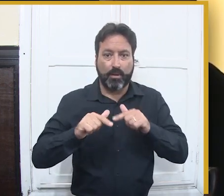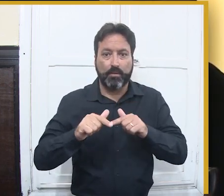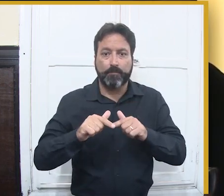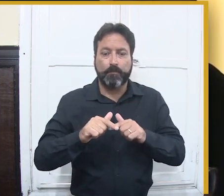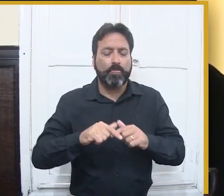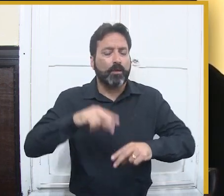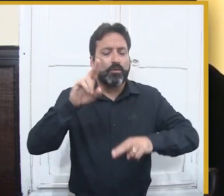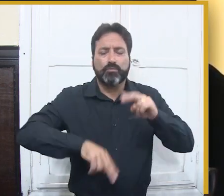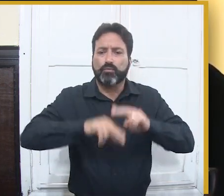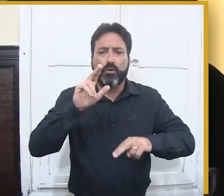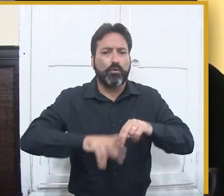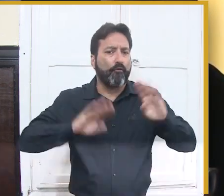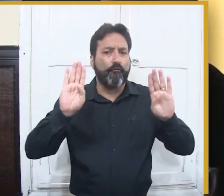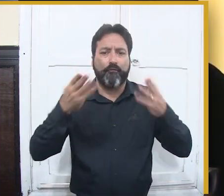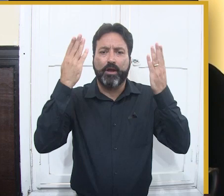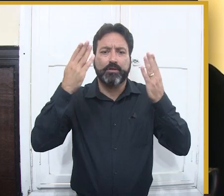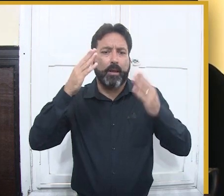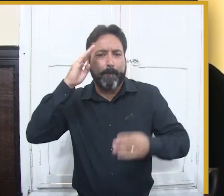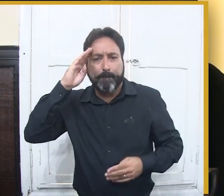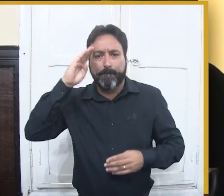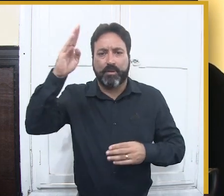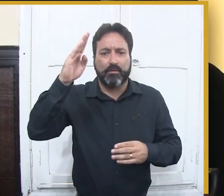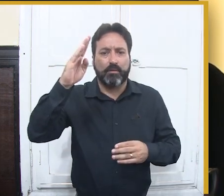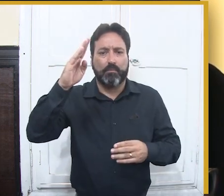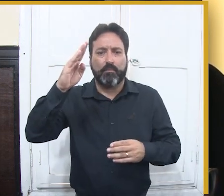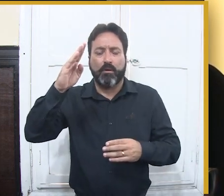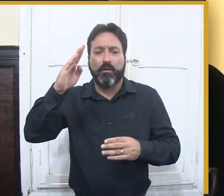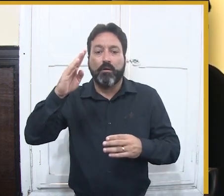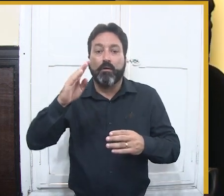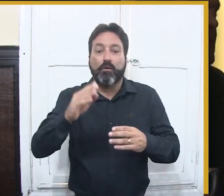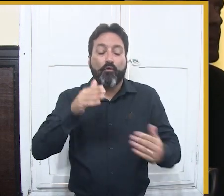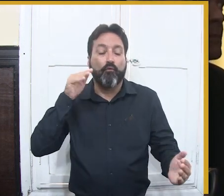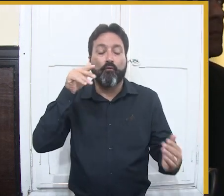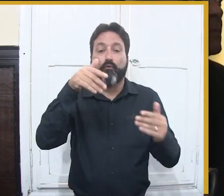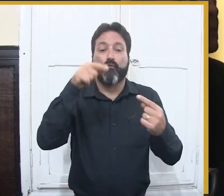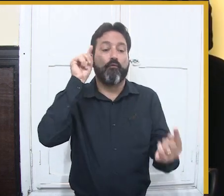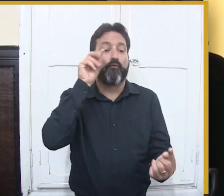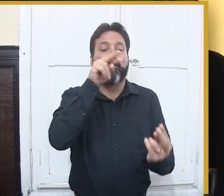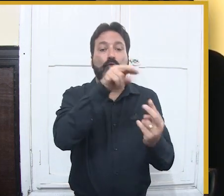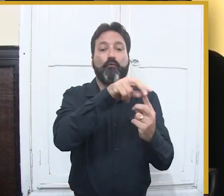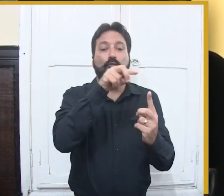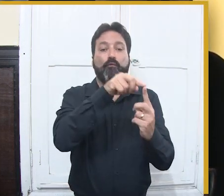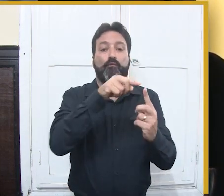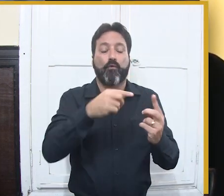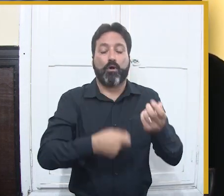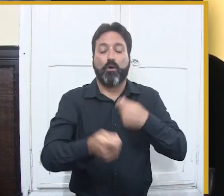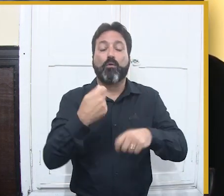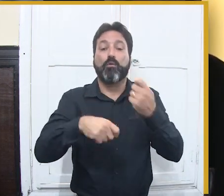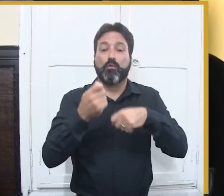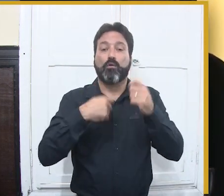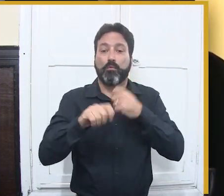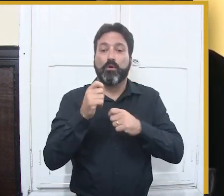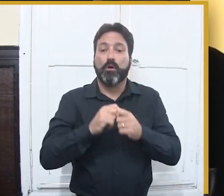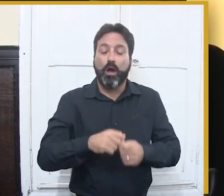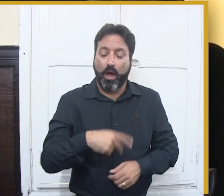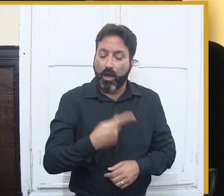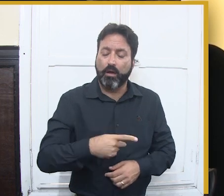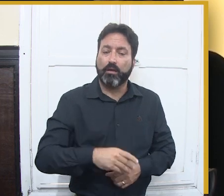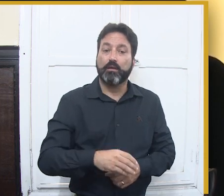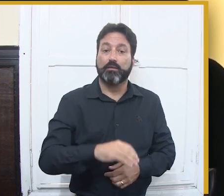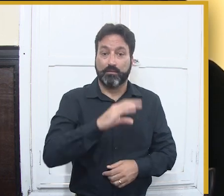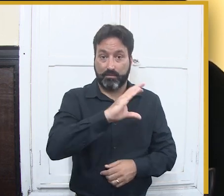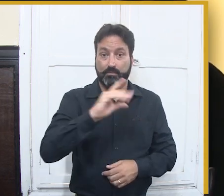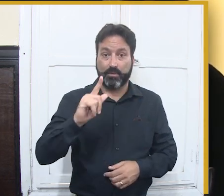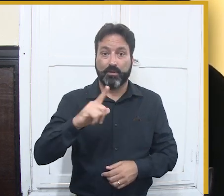metade dos empregos foram gerados só aqui na cidade de Campina Grande. Portanto, o São João, para nós, é muito mais do que uma festa.